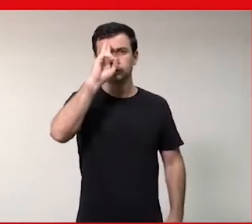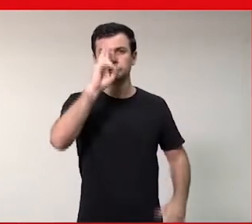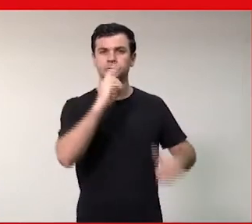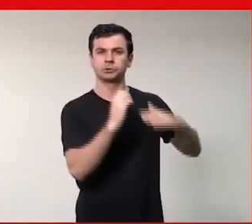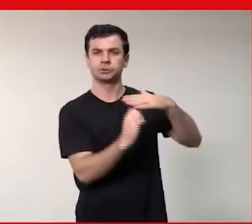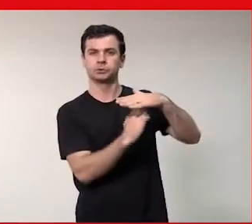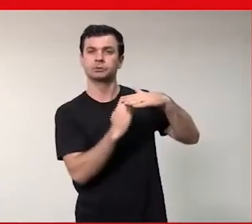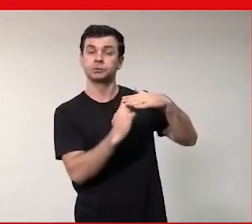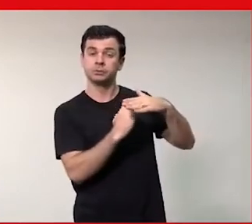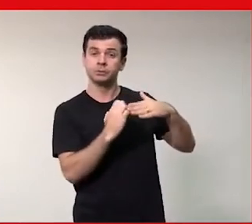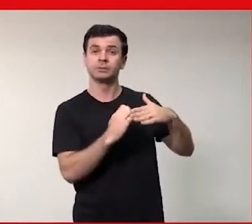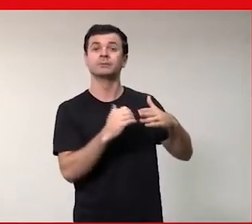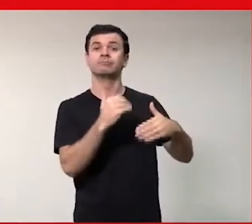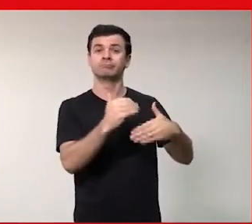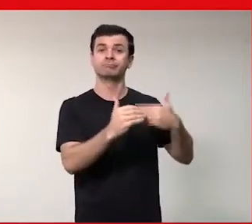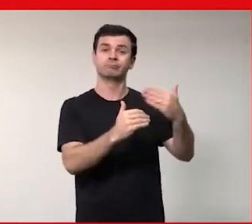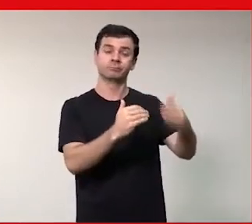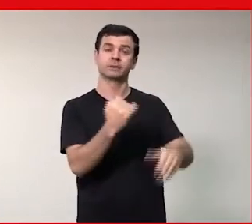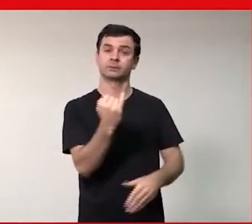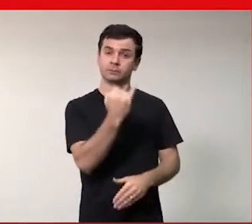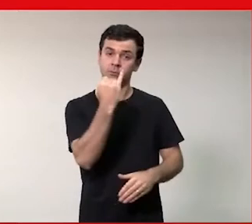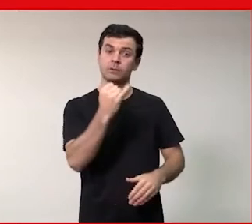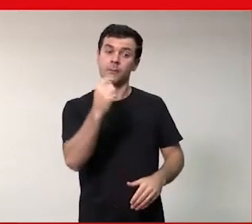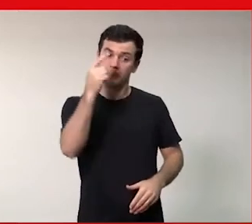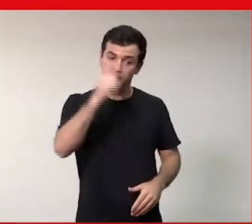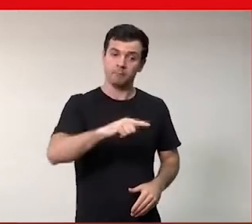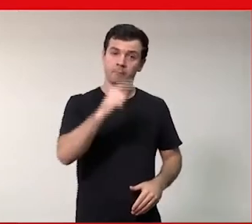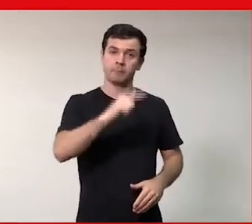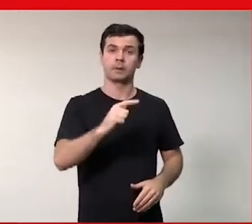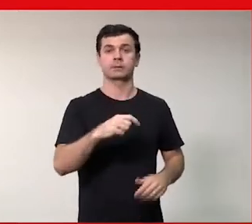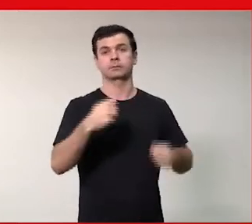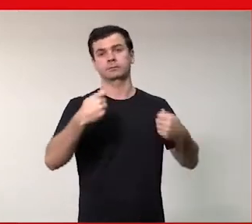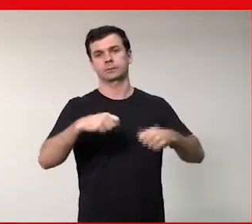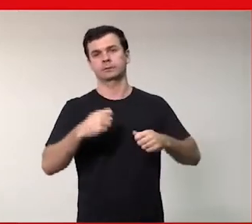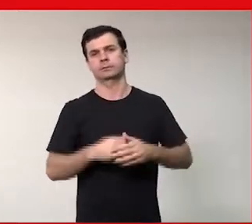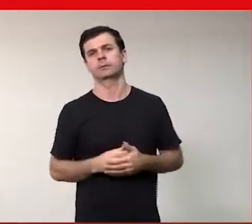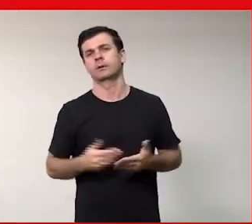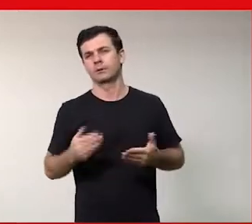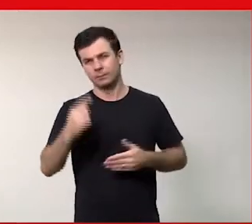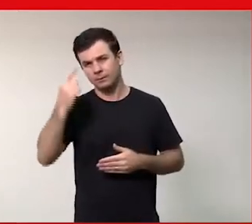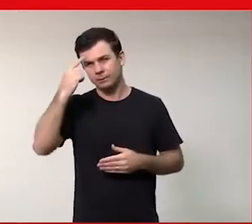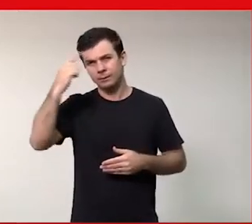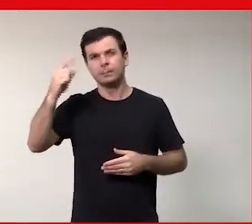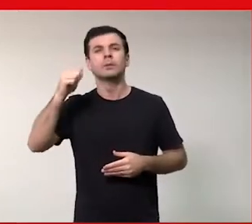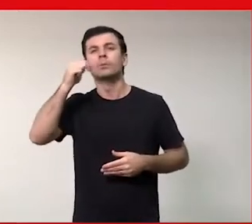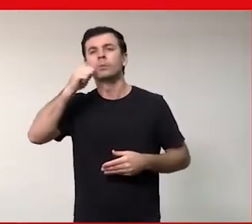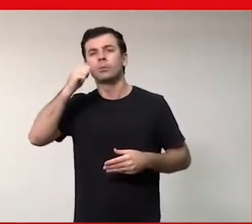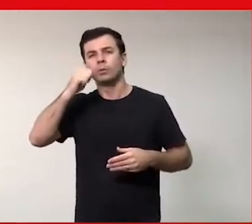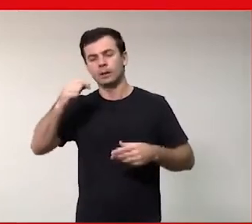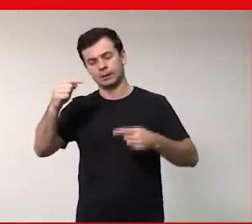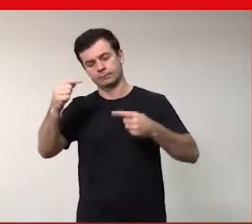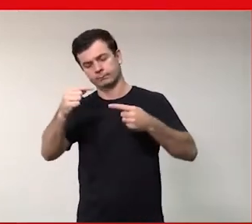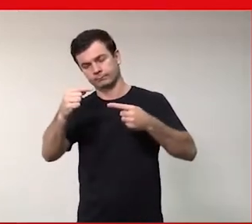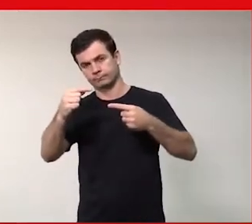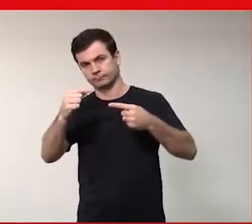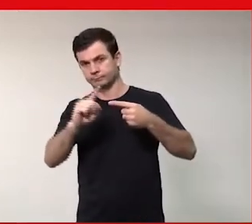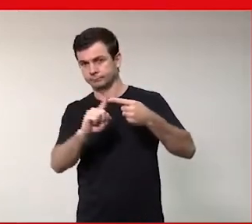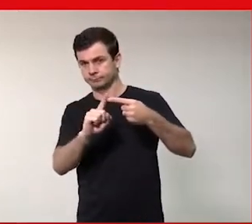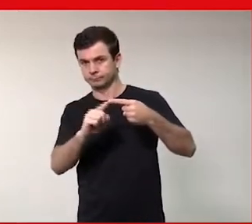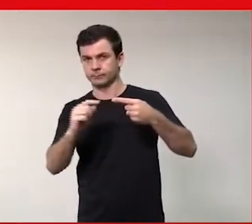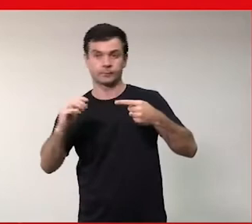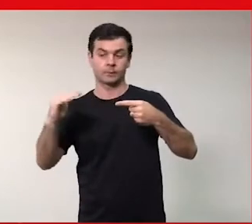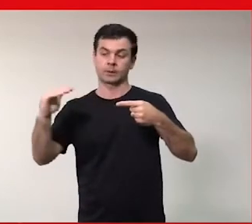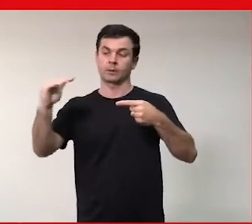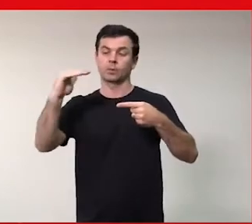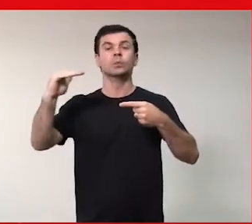isso vai ficar cada vez mais importante. Então, vamos falar dessas três gerações de mulheres. Então, eu vou começar lá pelo topo,